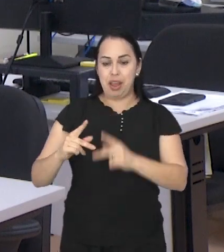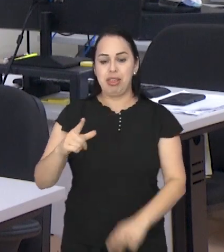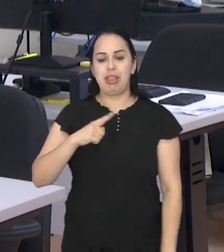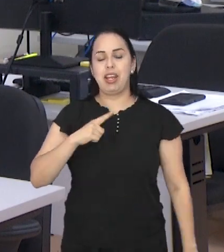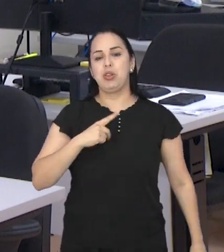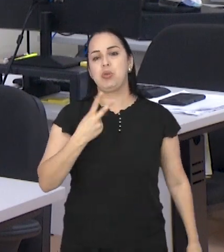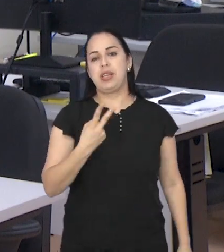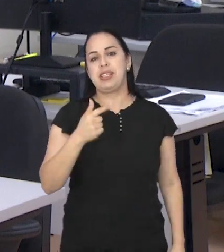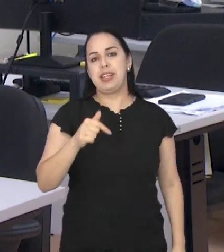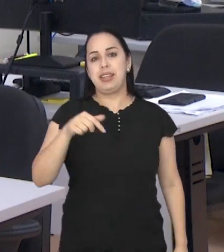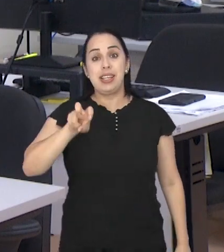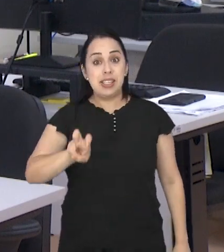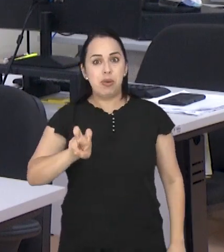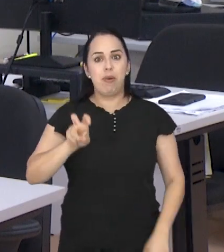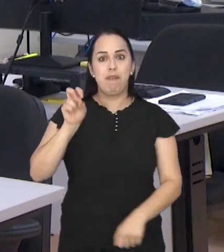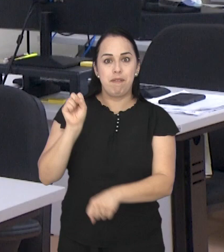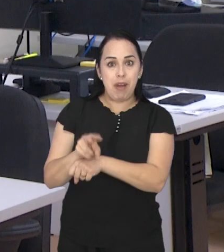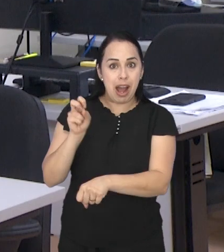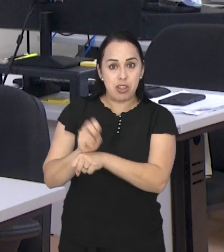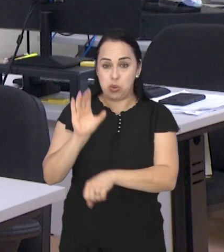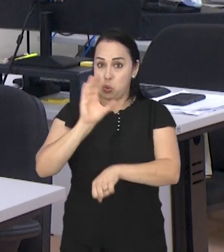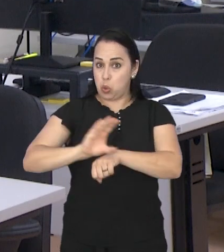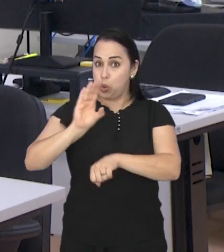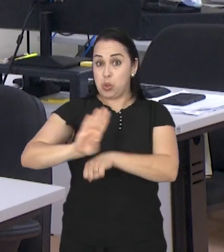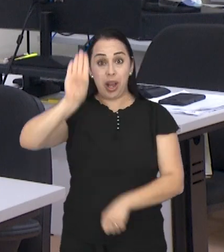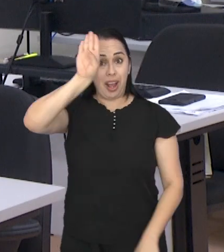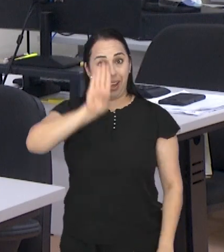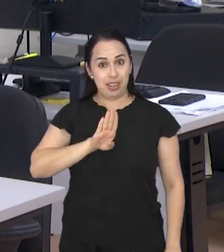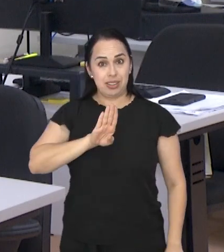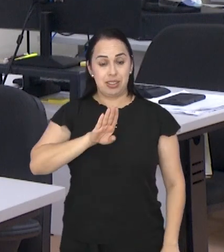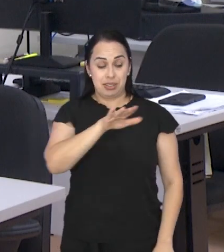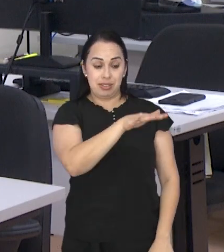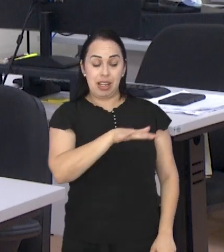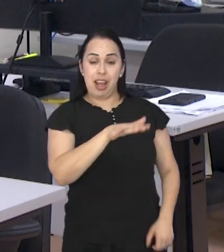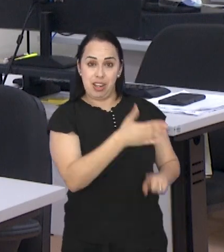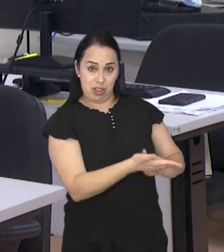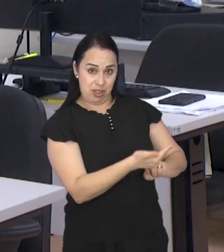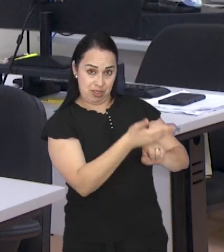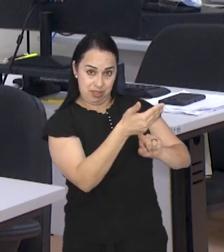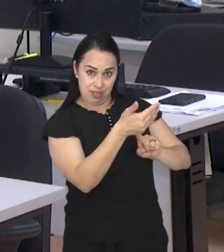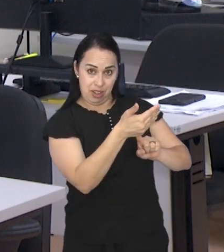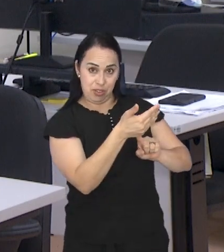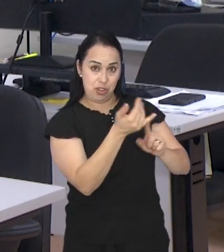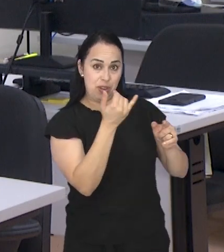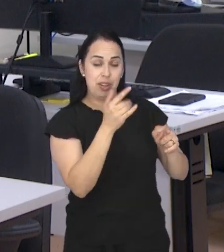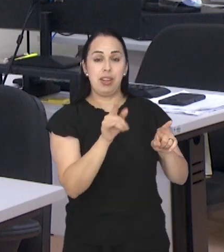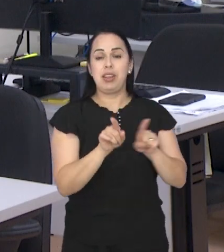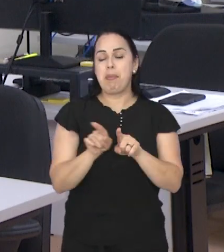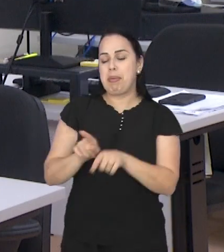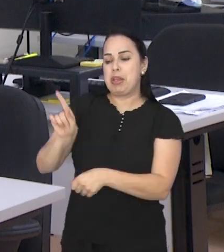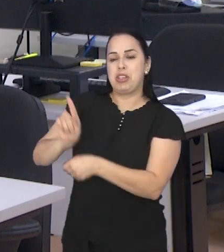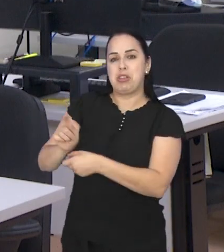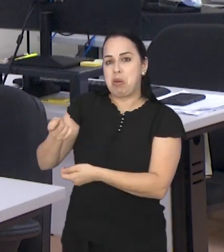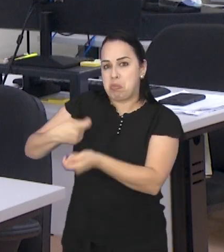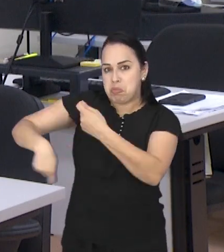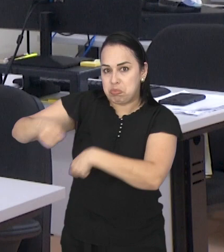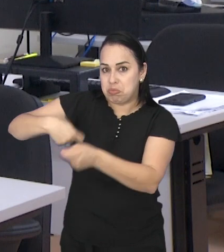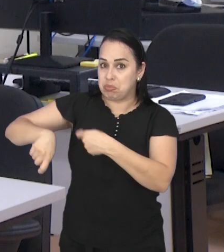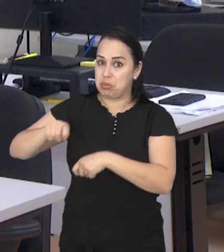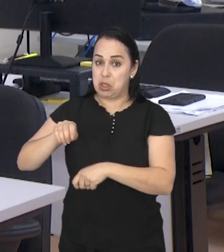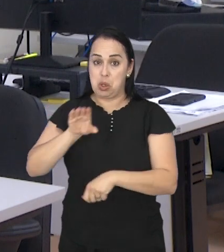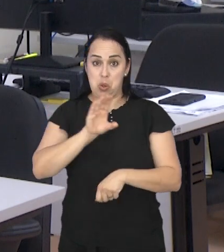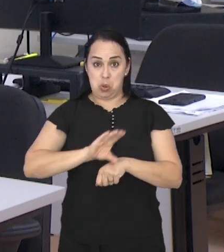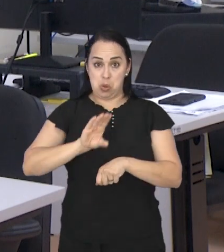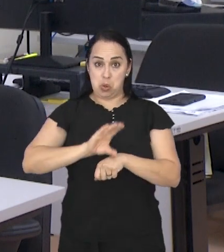275 vagas abertas para cursos gratuitos nas áreas de tecnologia da informação e gestão de negócios.